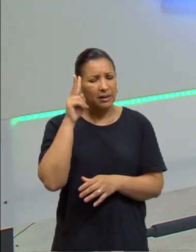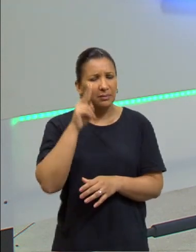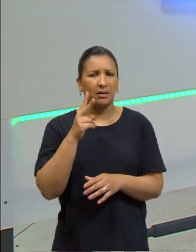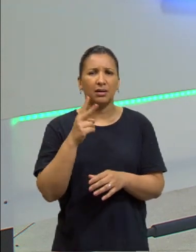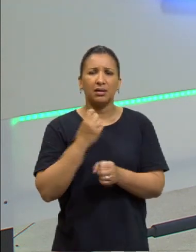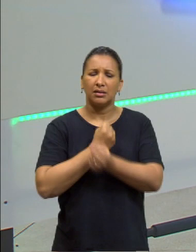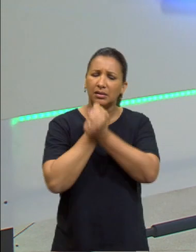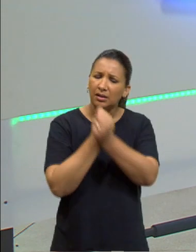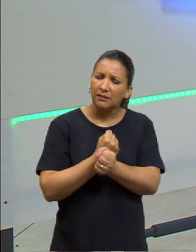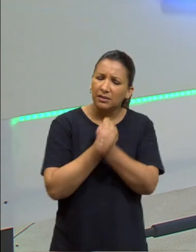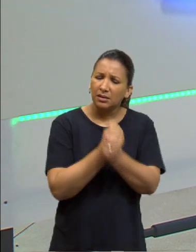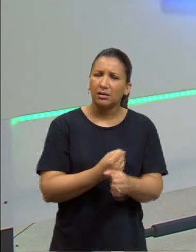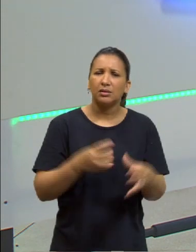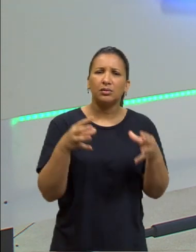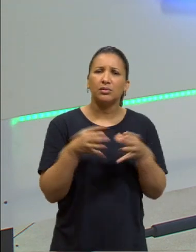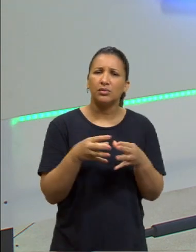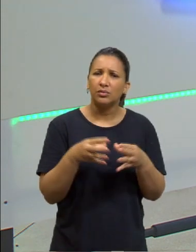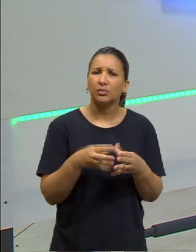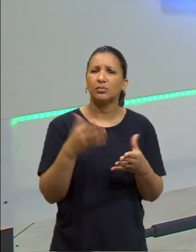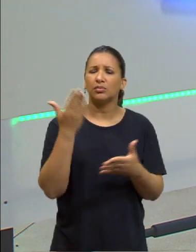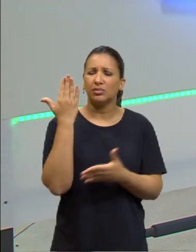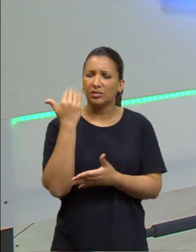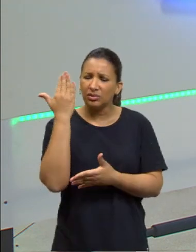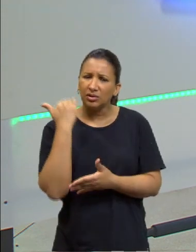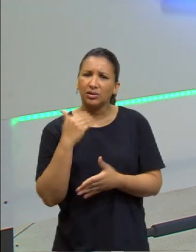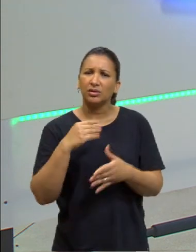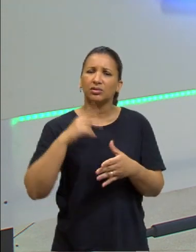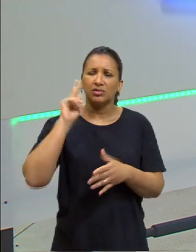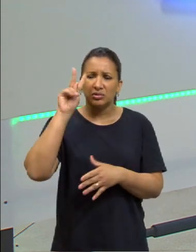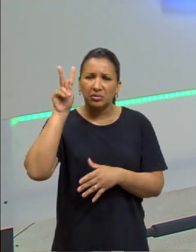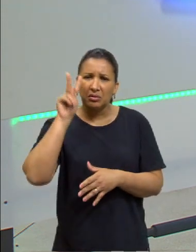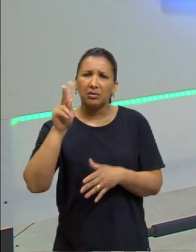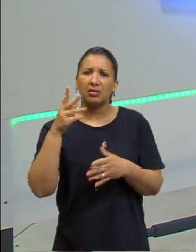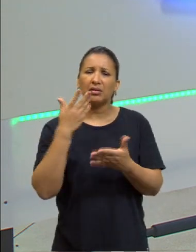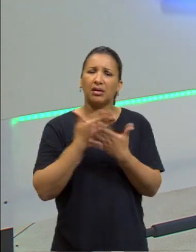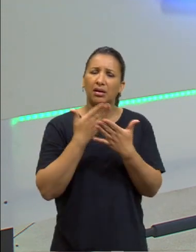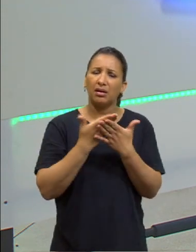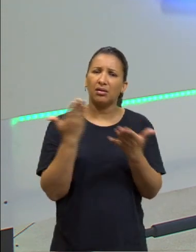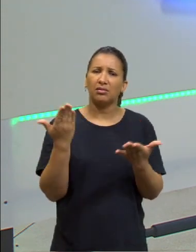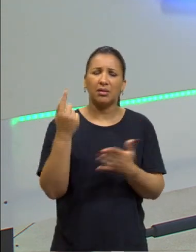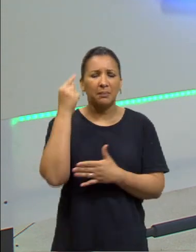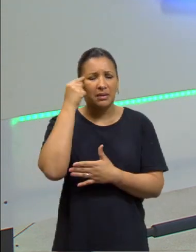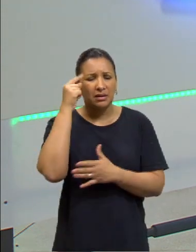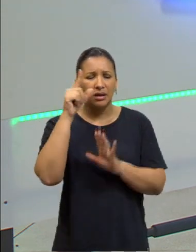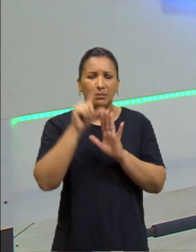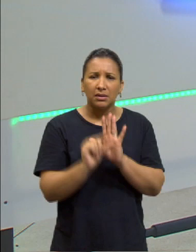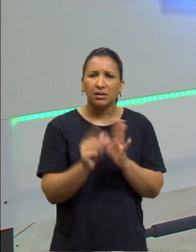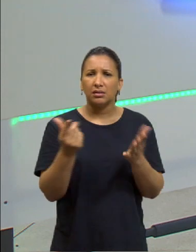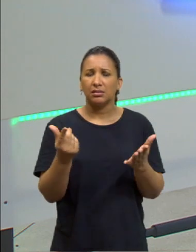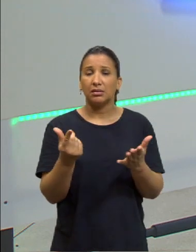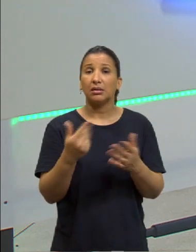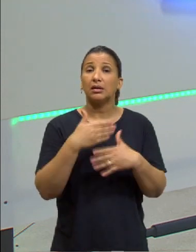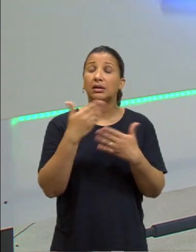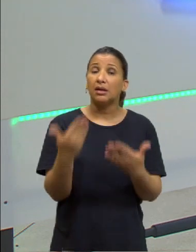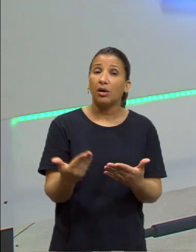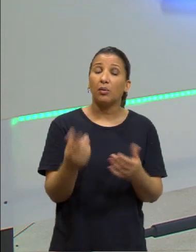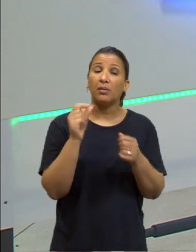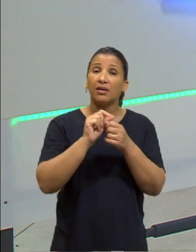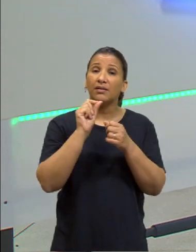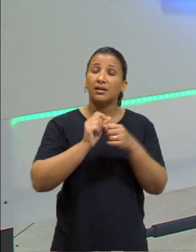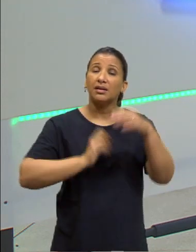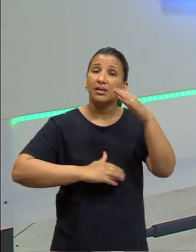história, escravos, você tem o osso, você tem aquele tempo para você pensar? Então, para você fazer esse